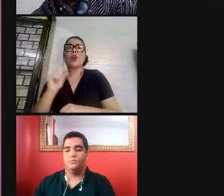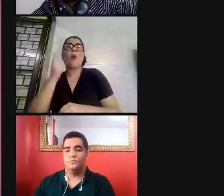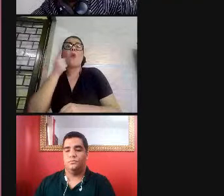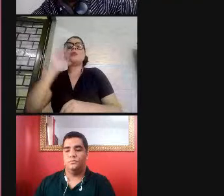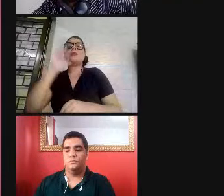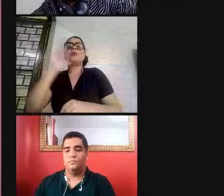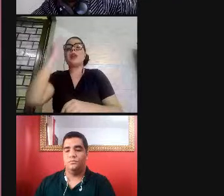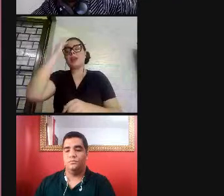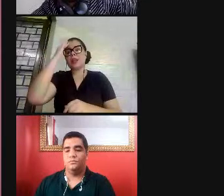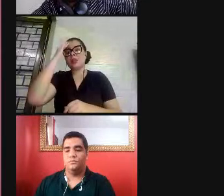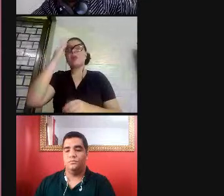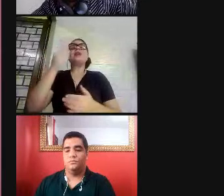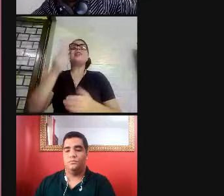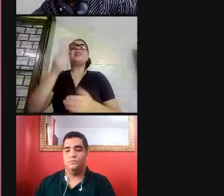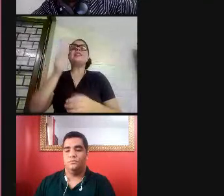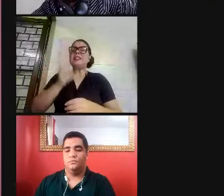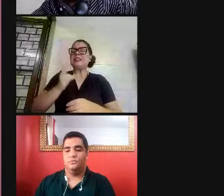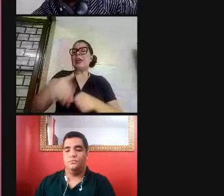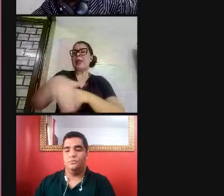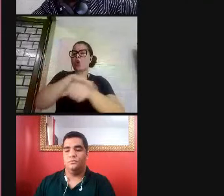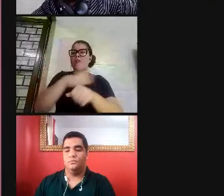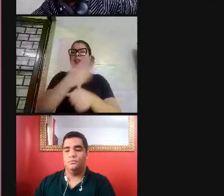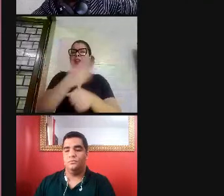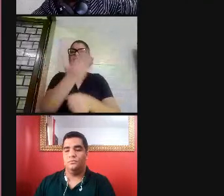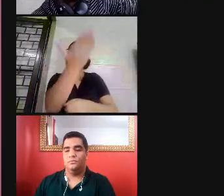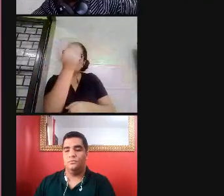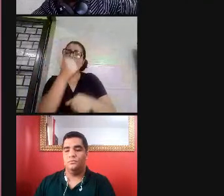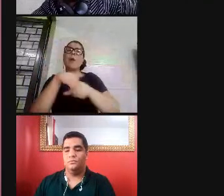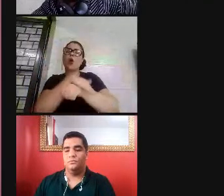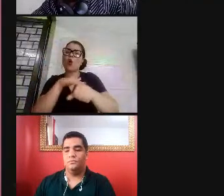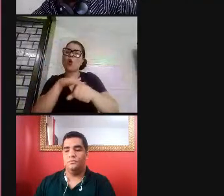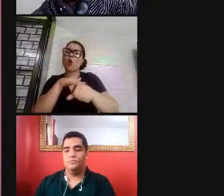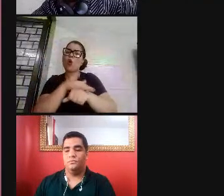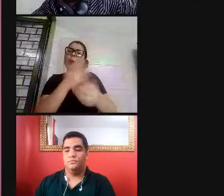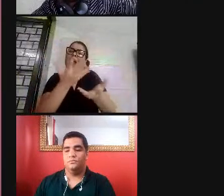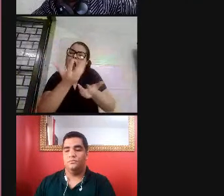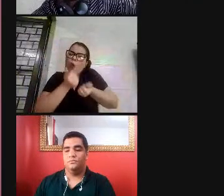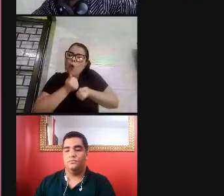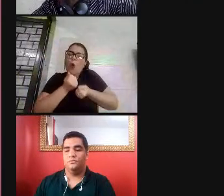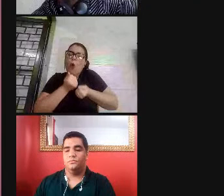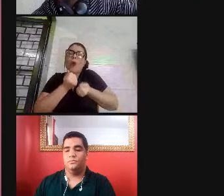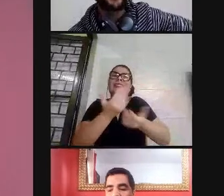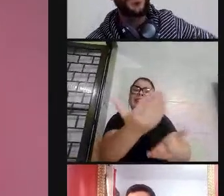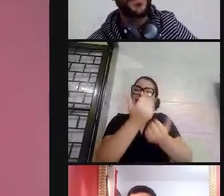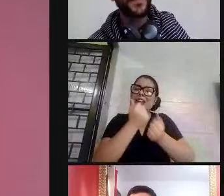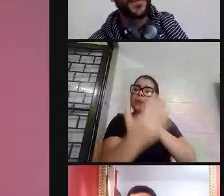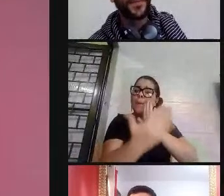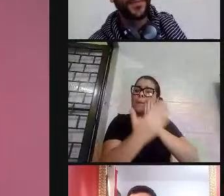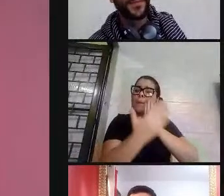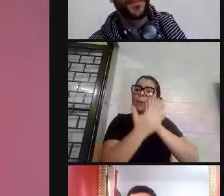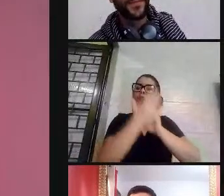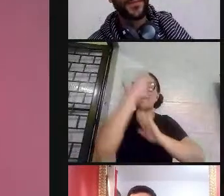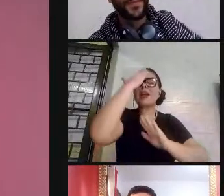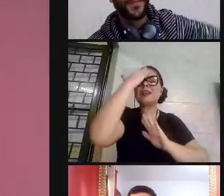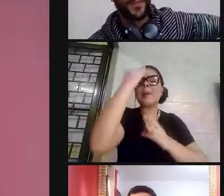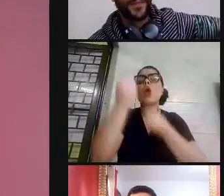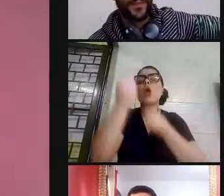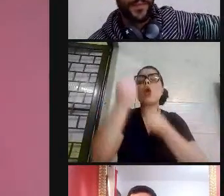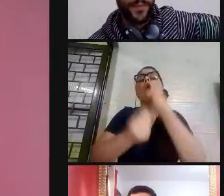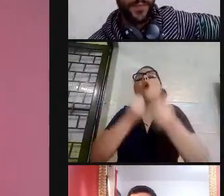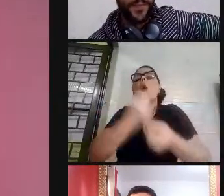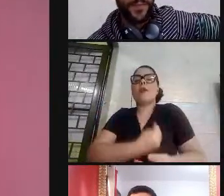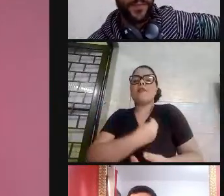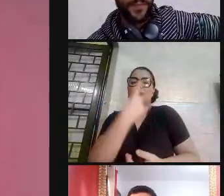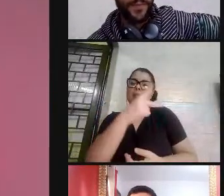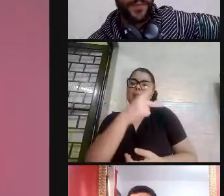conversa, chama esse aluno, acolhe, traz ele para si, para nós, para sabermos o que está acontecendo.